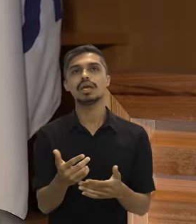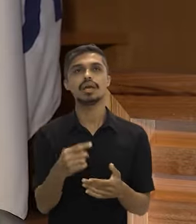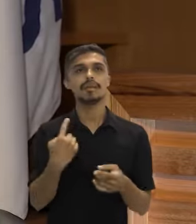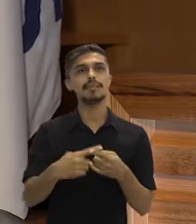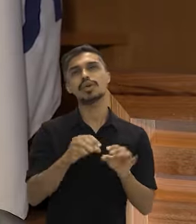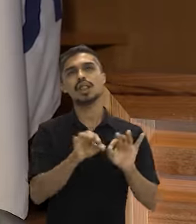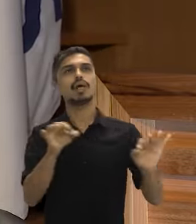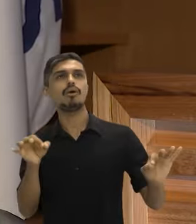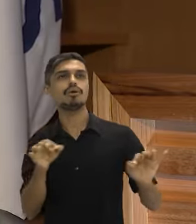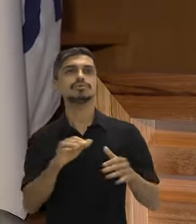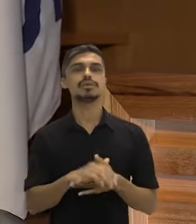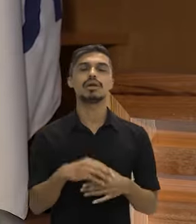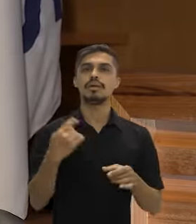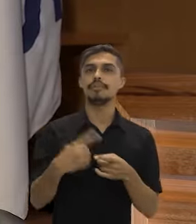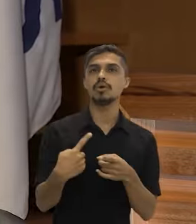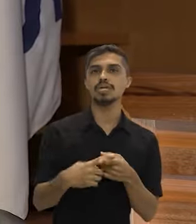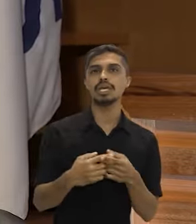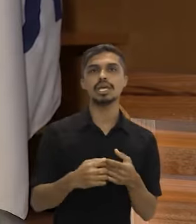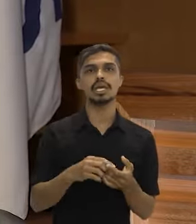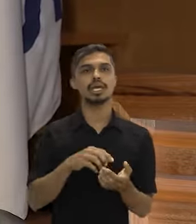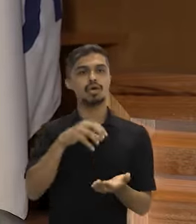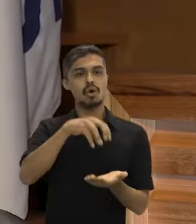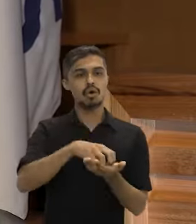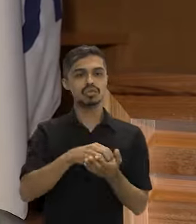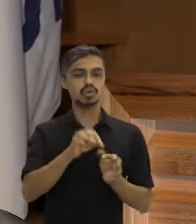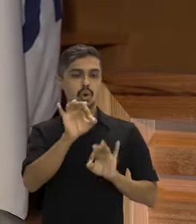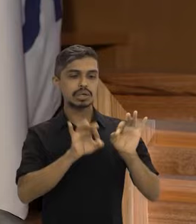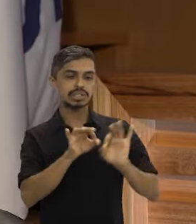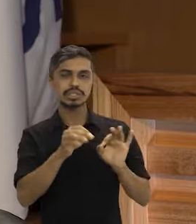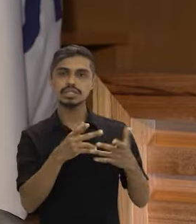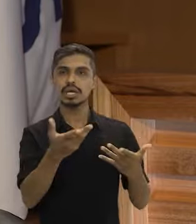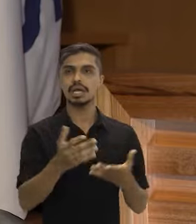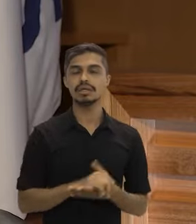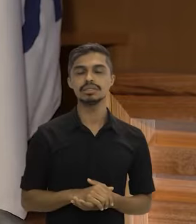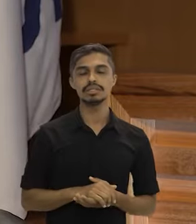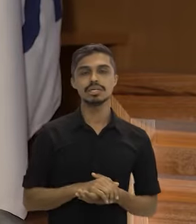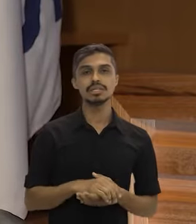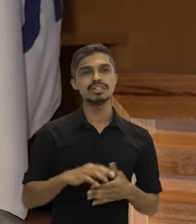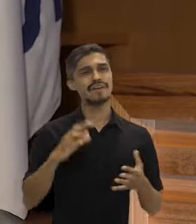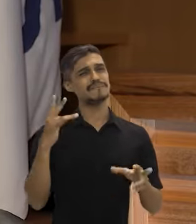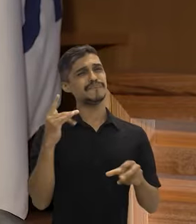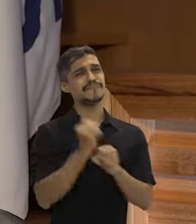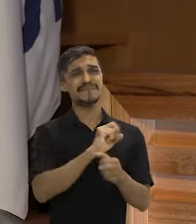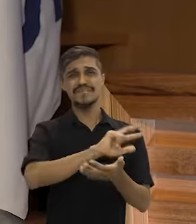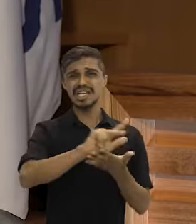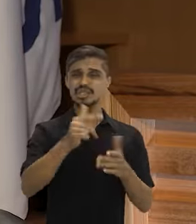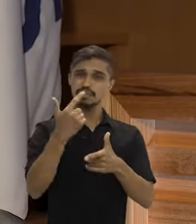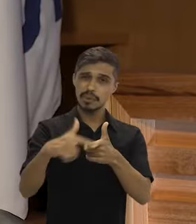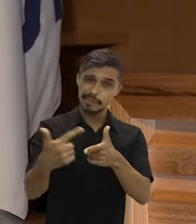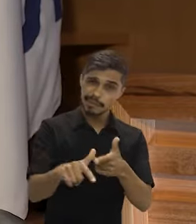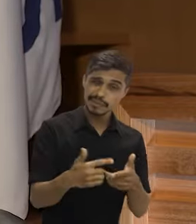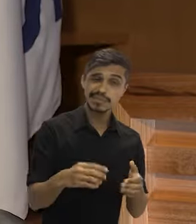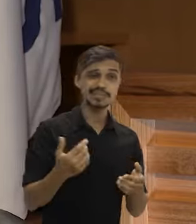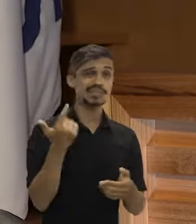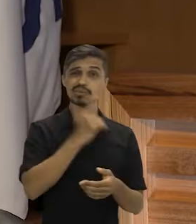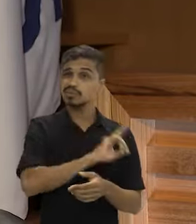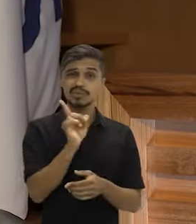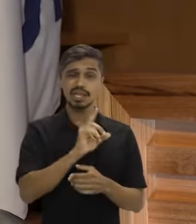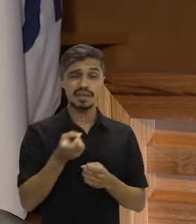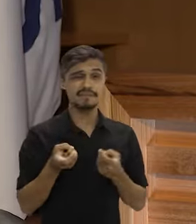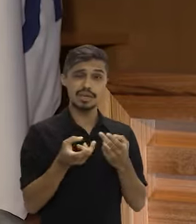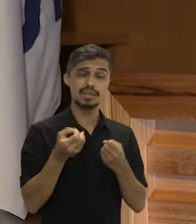não tem, é muito distante, ou não tem entreposto para fazer, organizar essa coleta, por um conjunto de problemas,